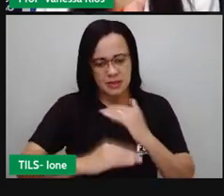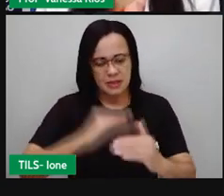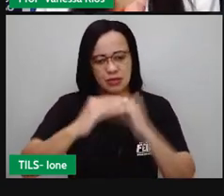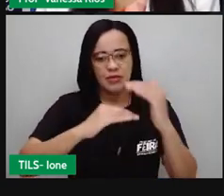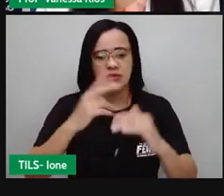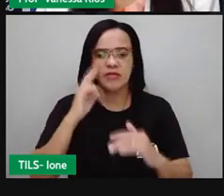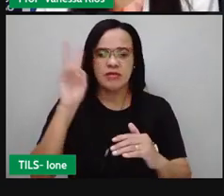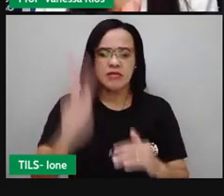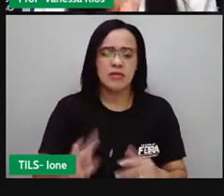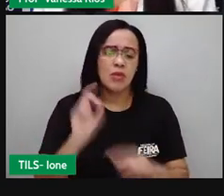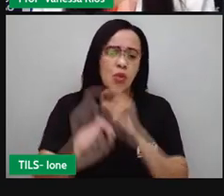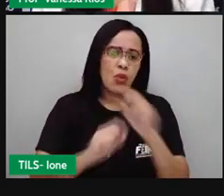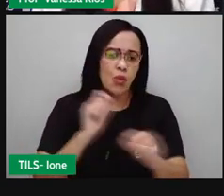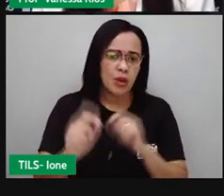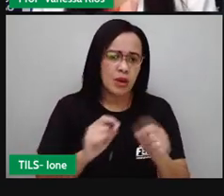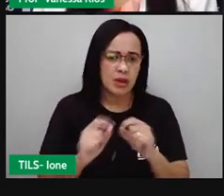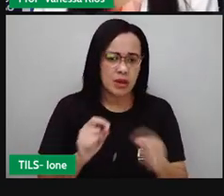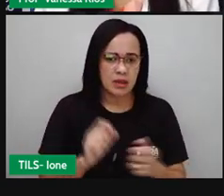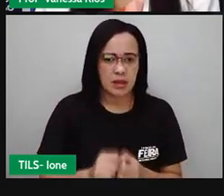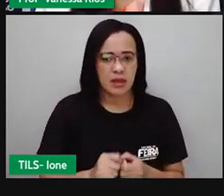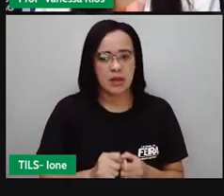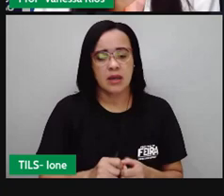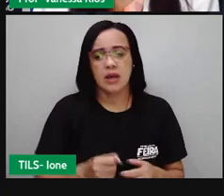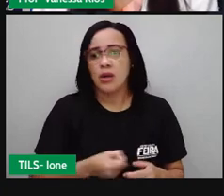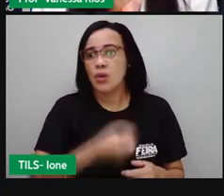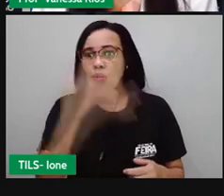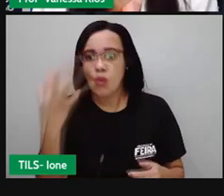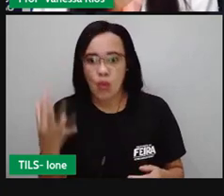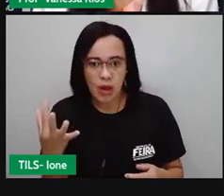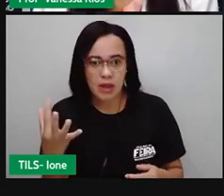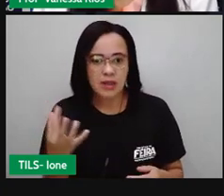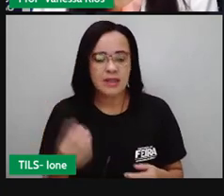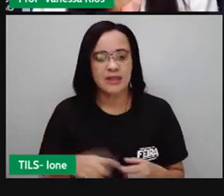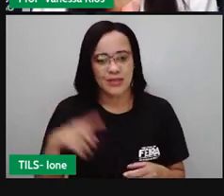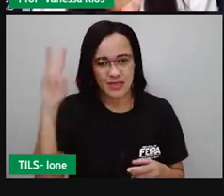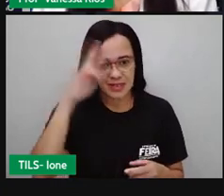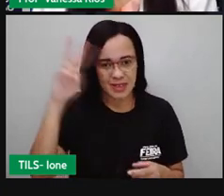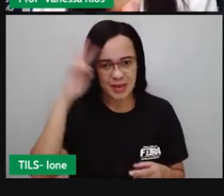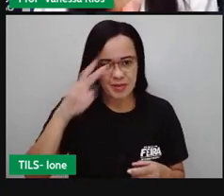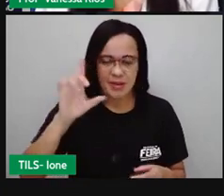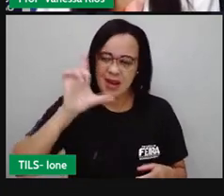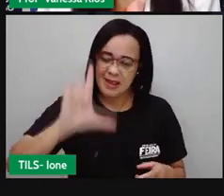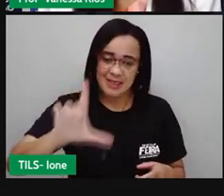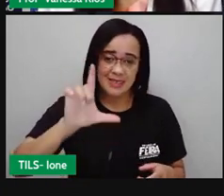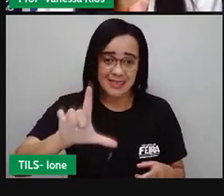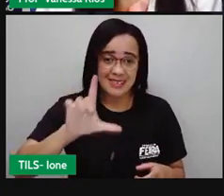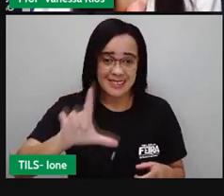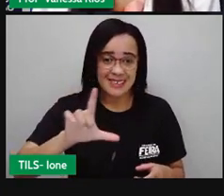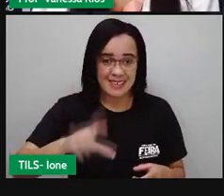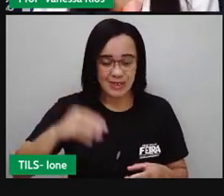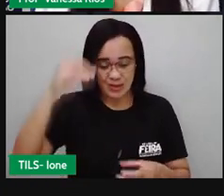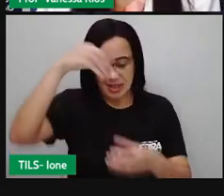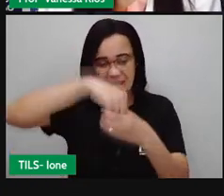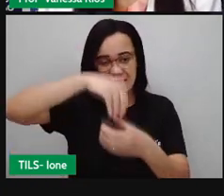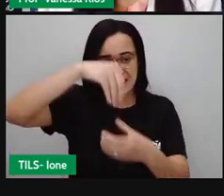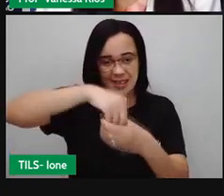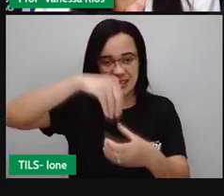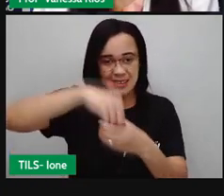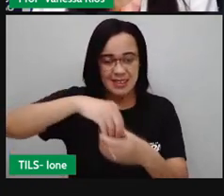observou também quantos litros de plasma, né? Que a parte líquida do sangue é